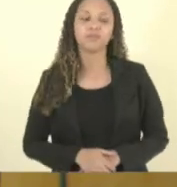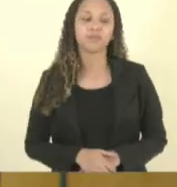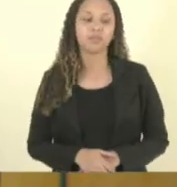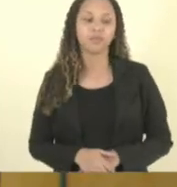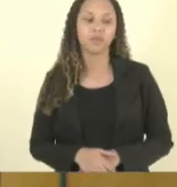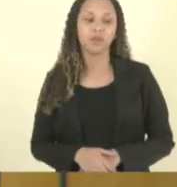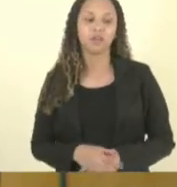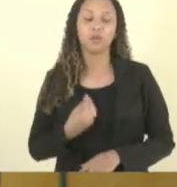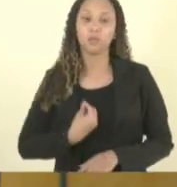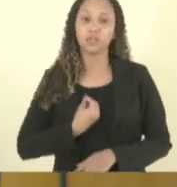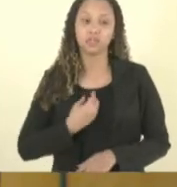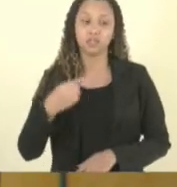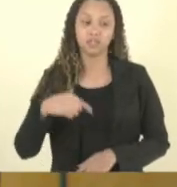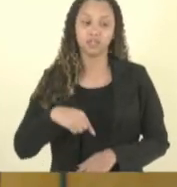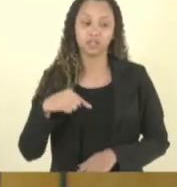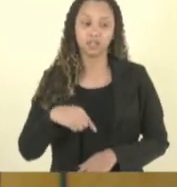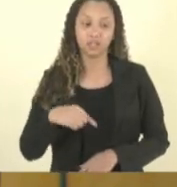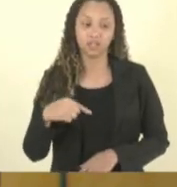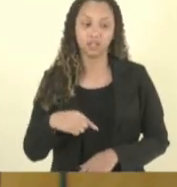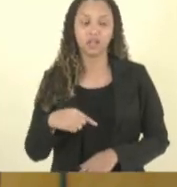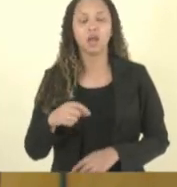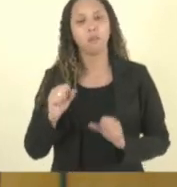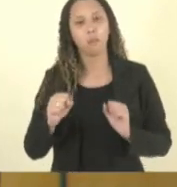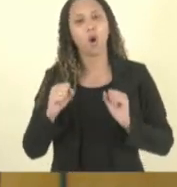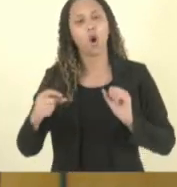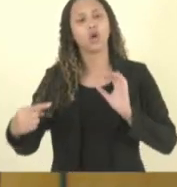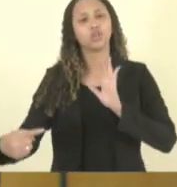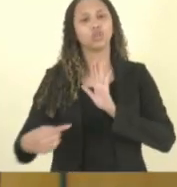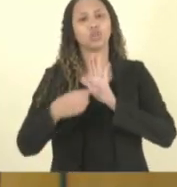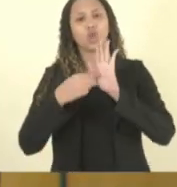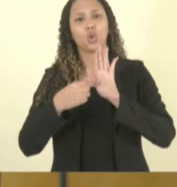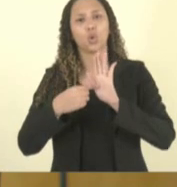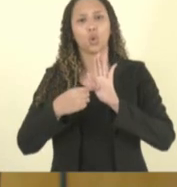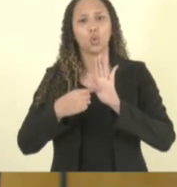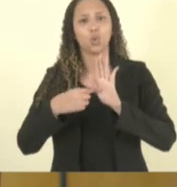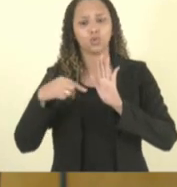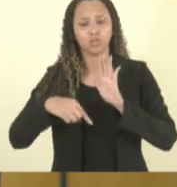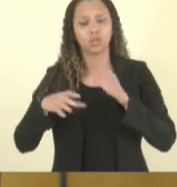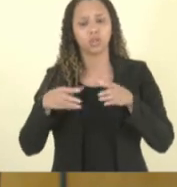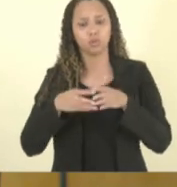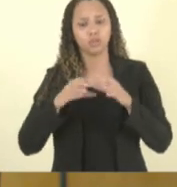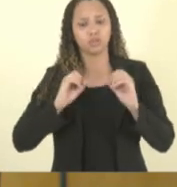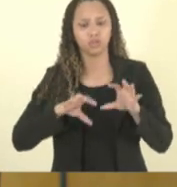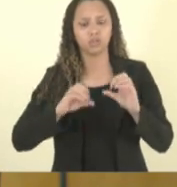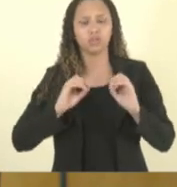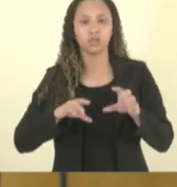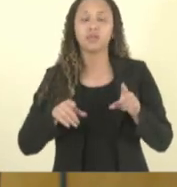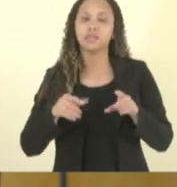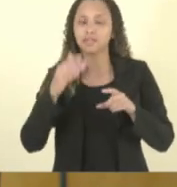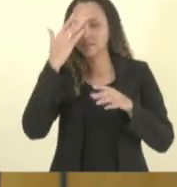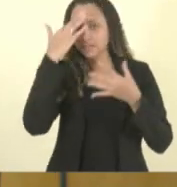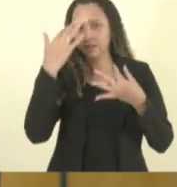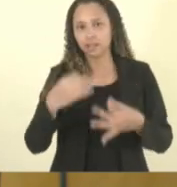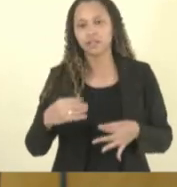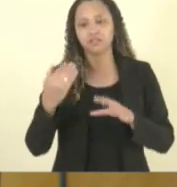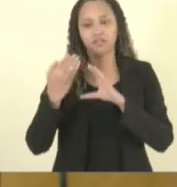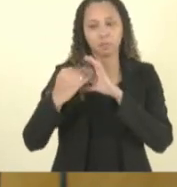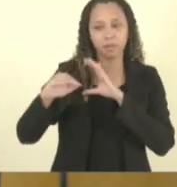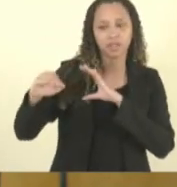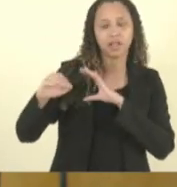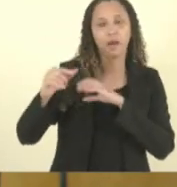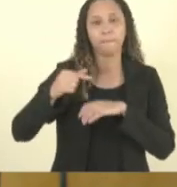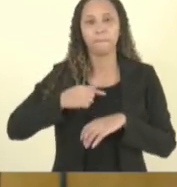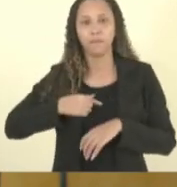pra receber né as denúncias e e a comissão com certeza vai encaminhar tanto pra